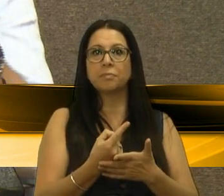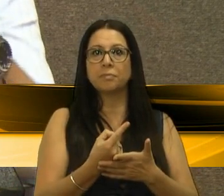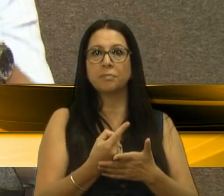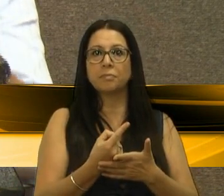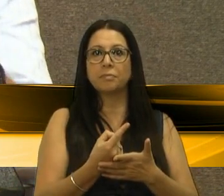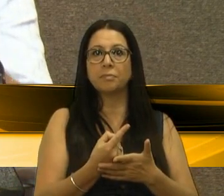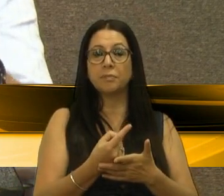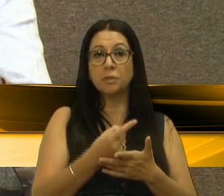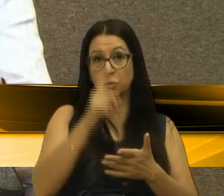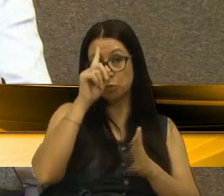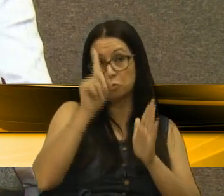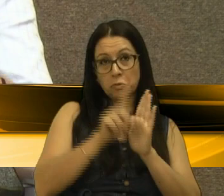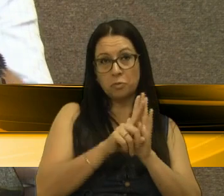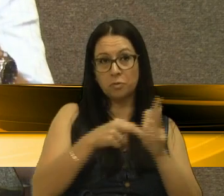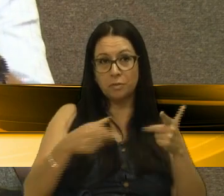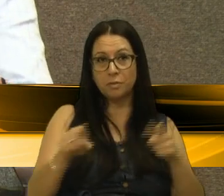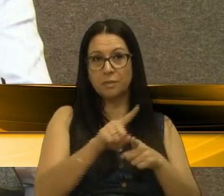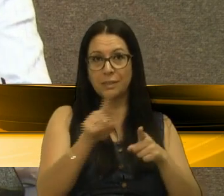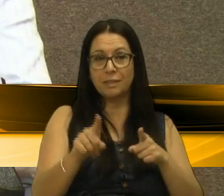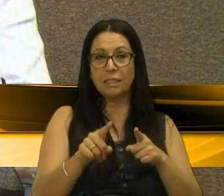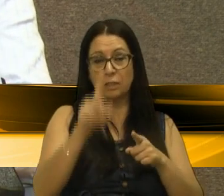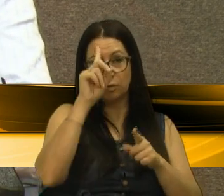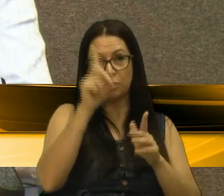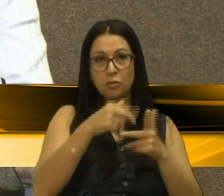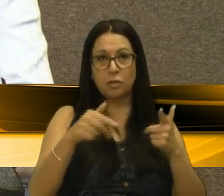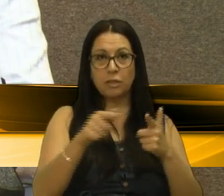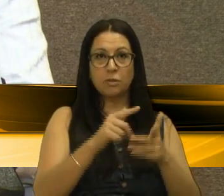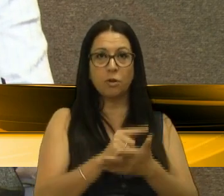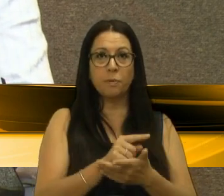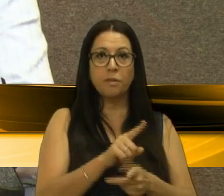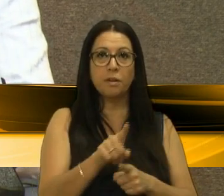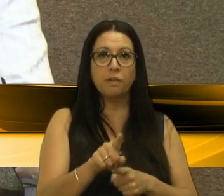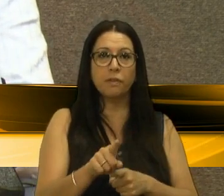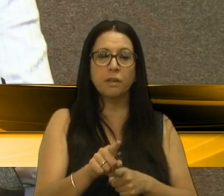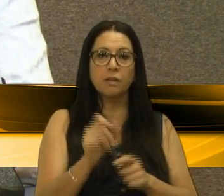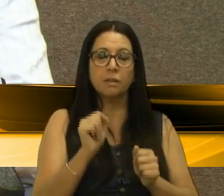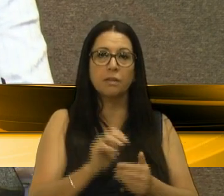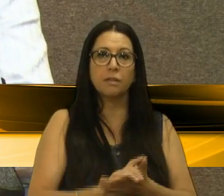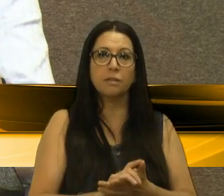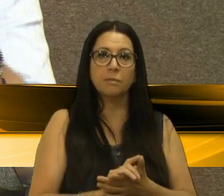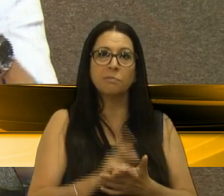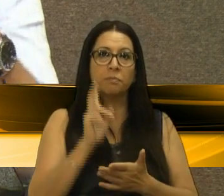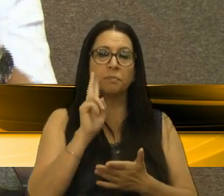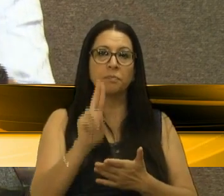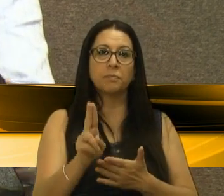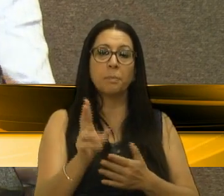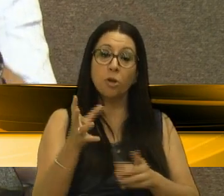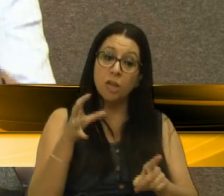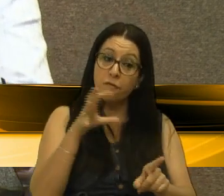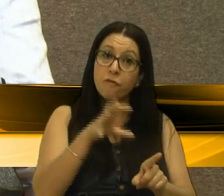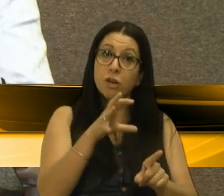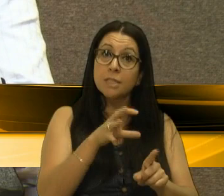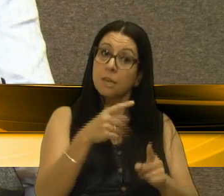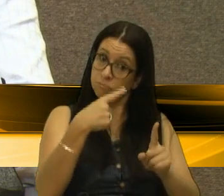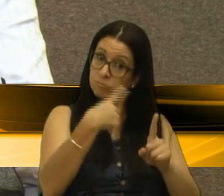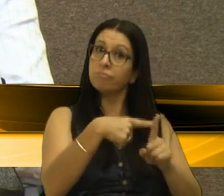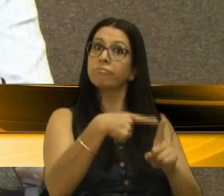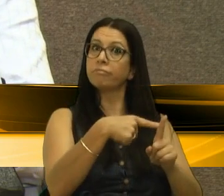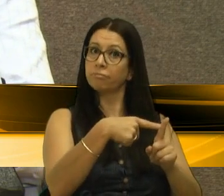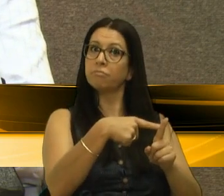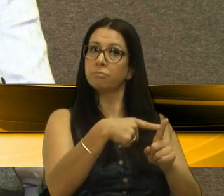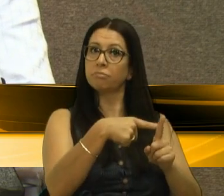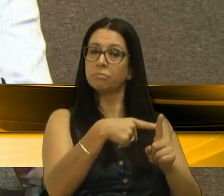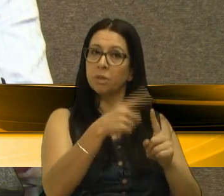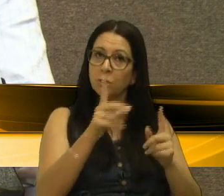seus executivos, enfim, donos de estabelecimentos, possam influenciar positivamente